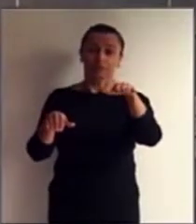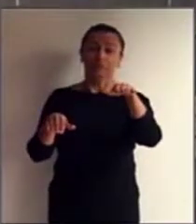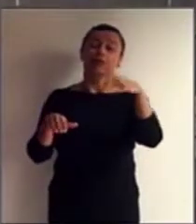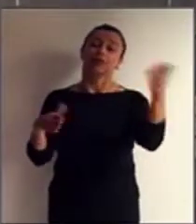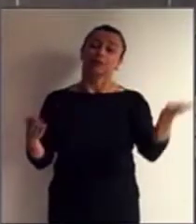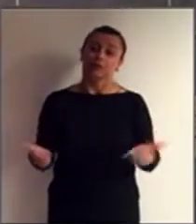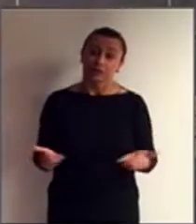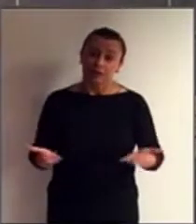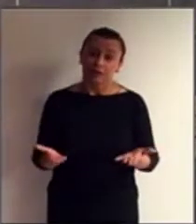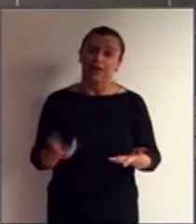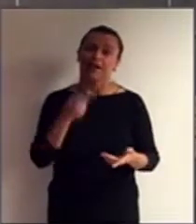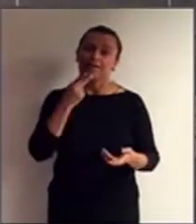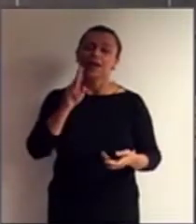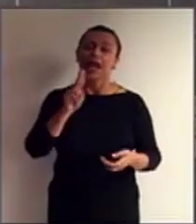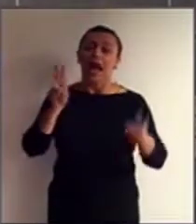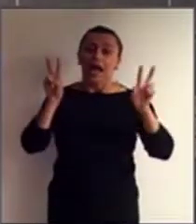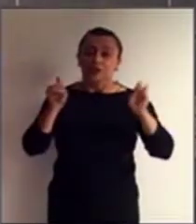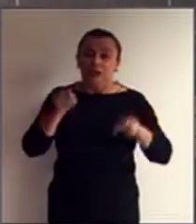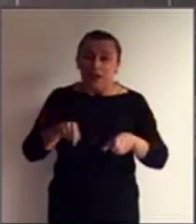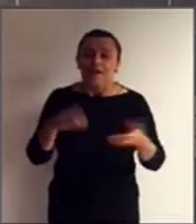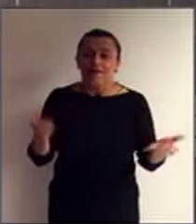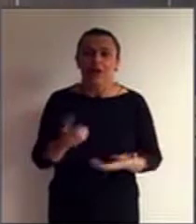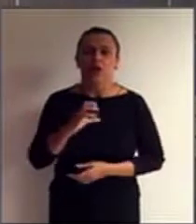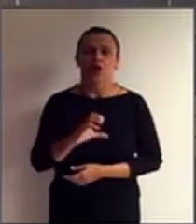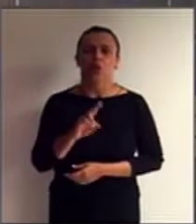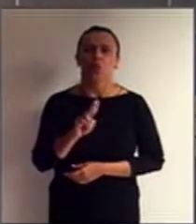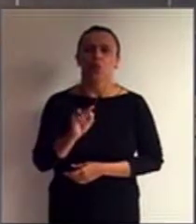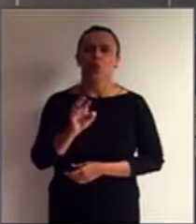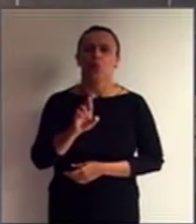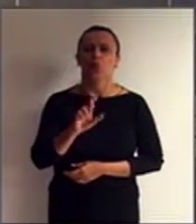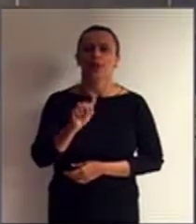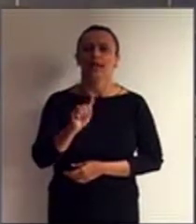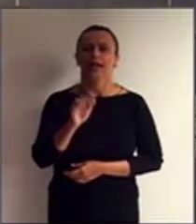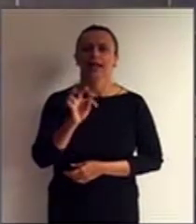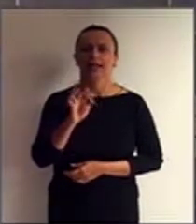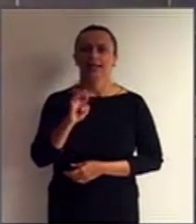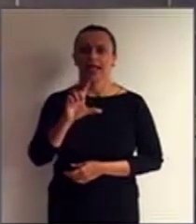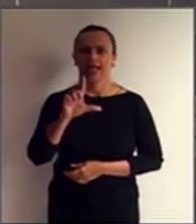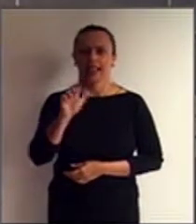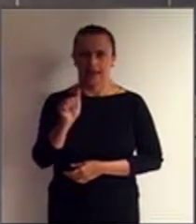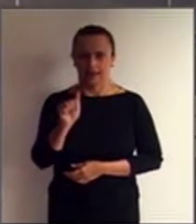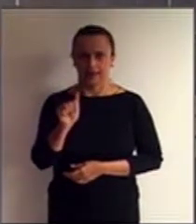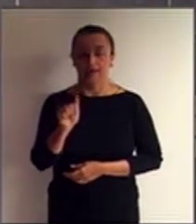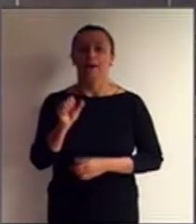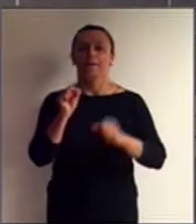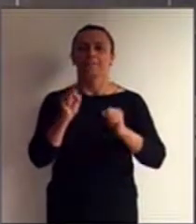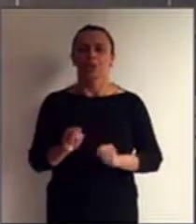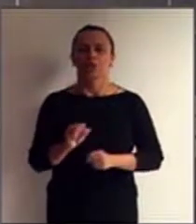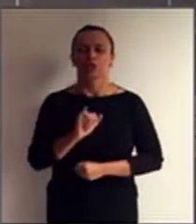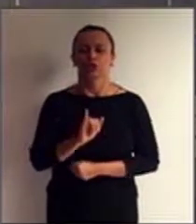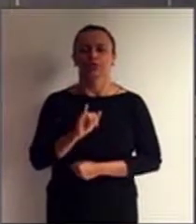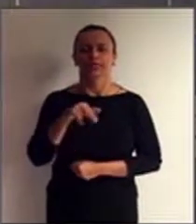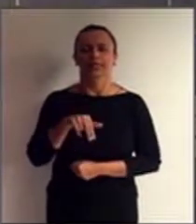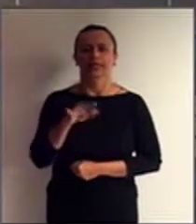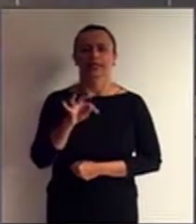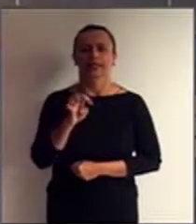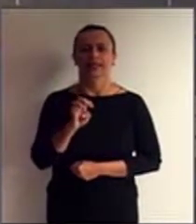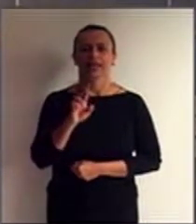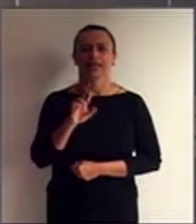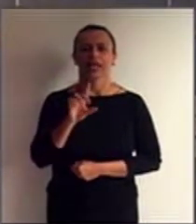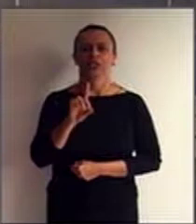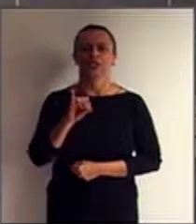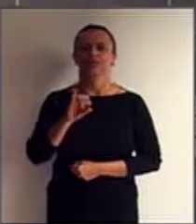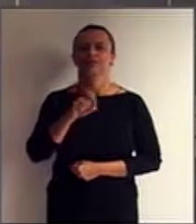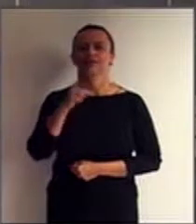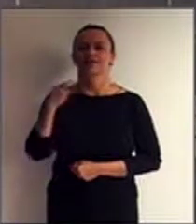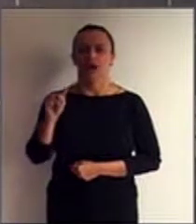a curatela, que leva à interdição da pessoa. É urgente, é preemente,